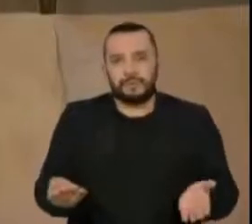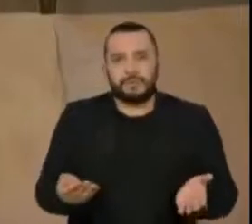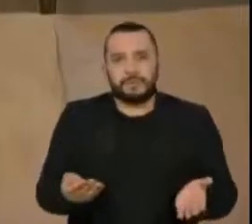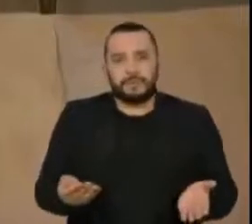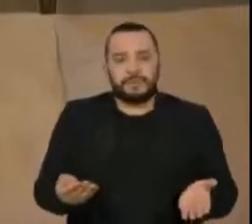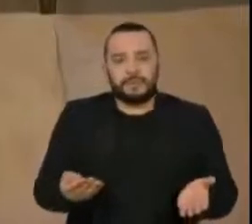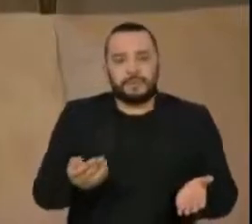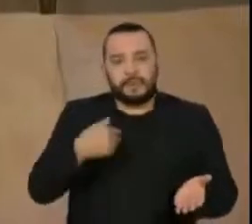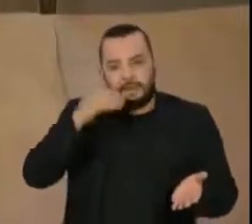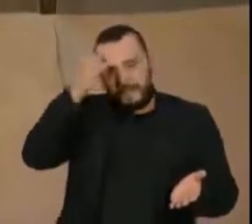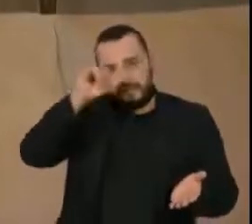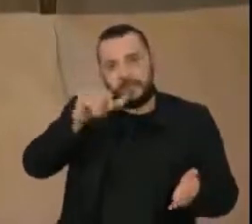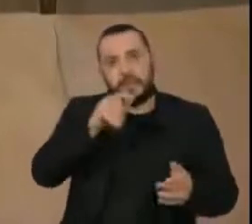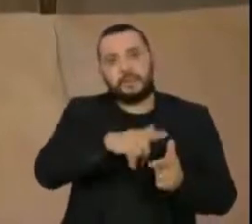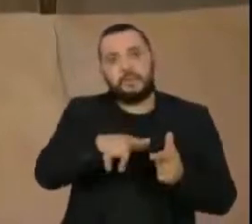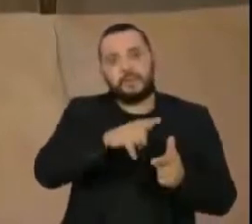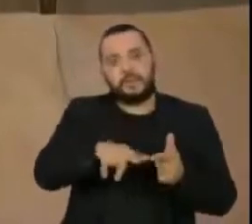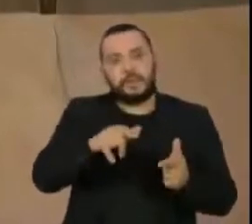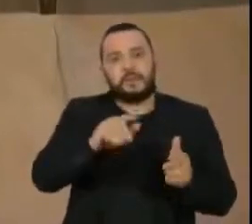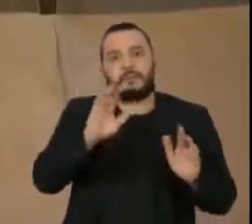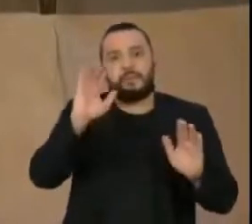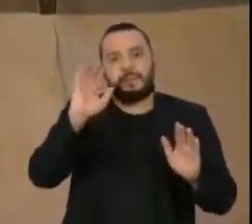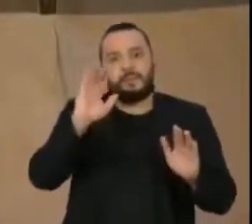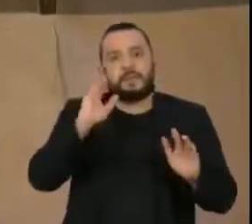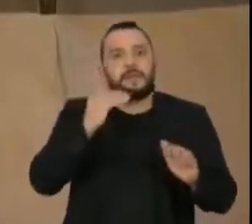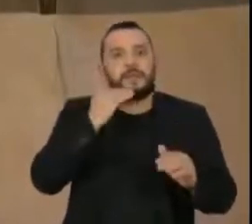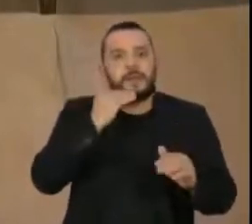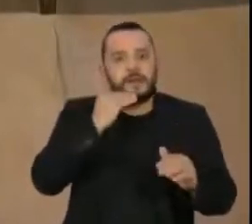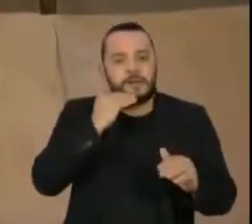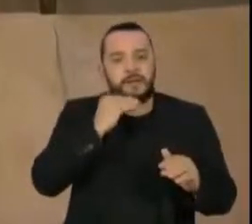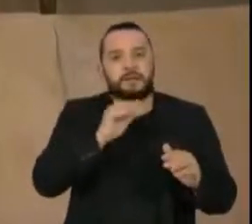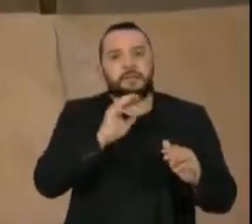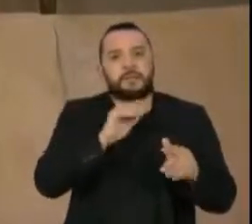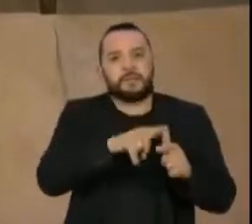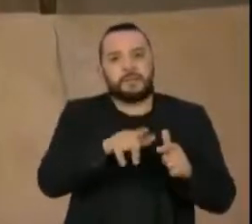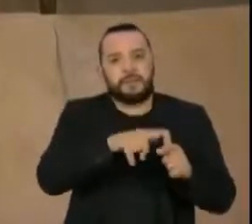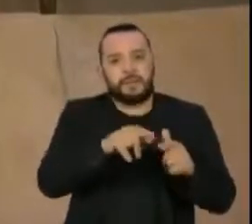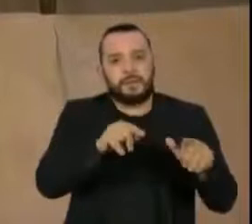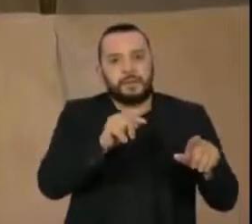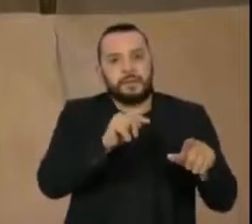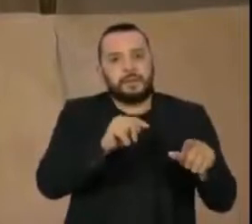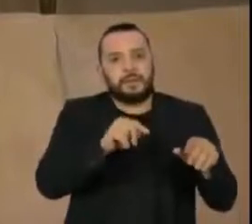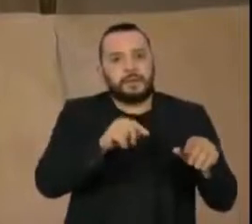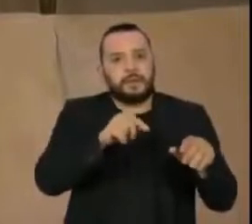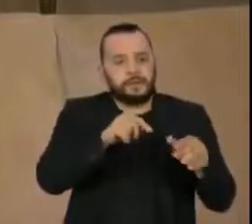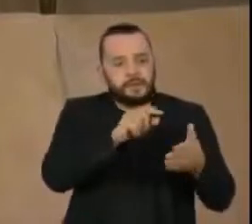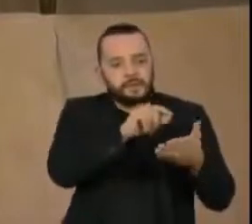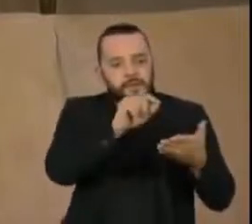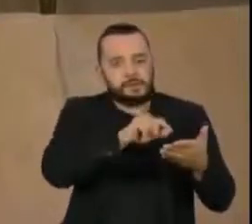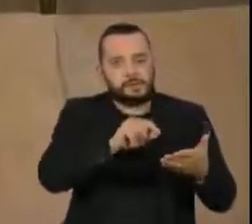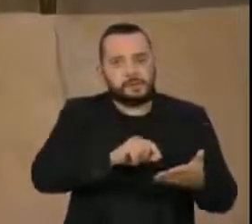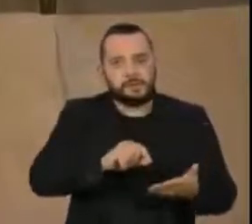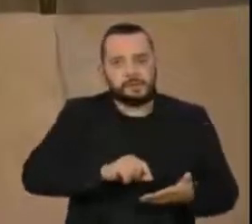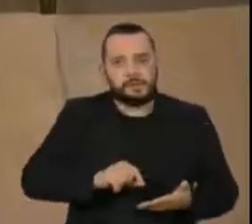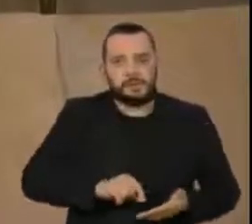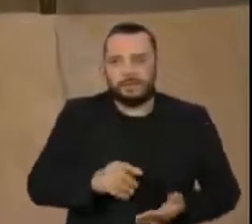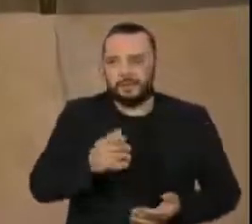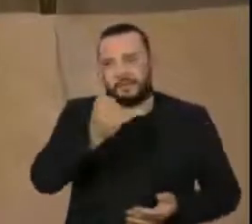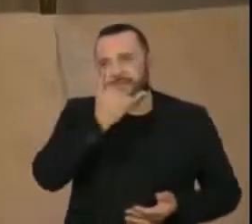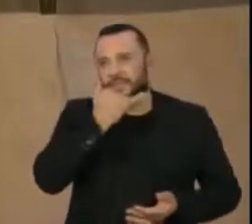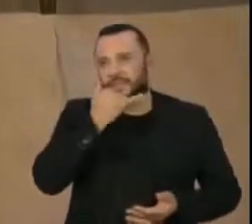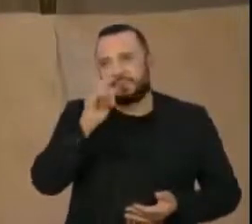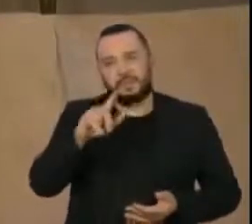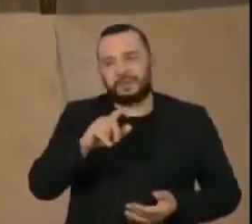defeito grave que as urnas eletrônicas estivessem propiciando. Acho que não, isso é